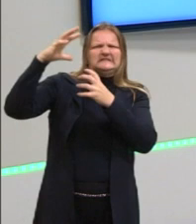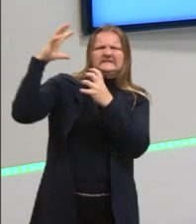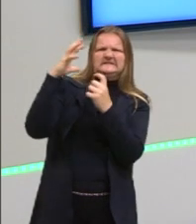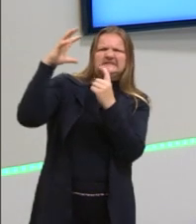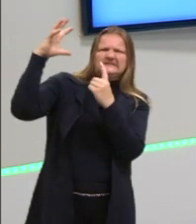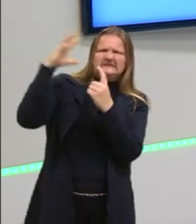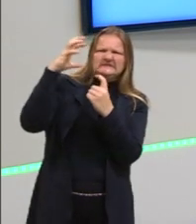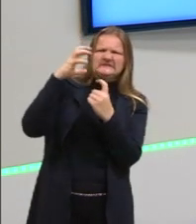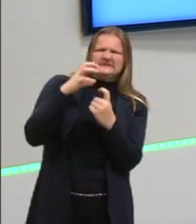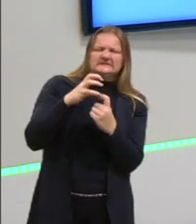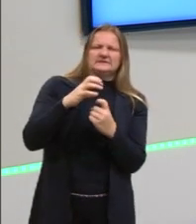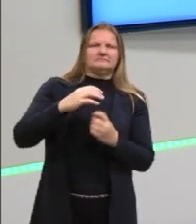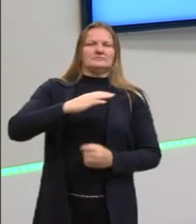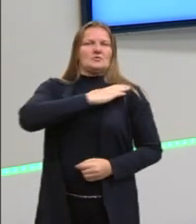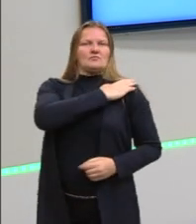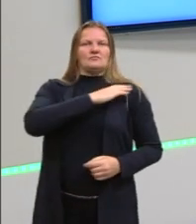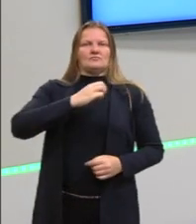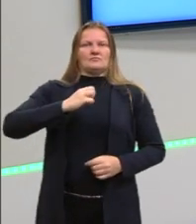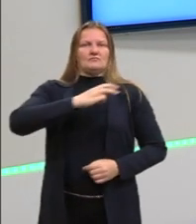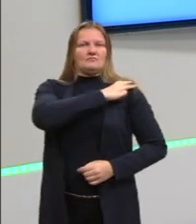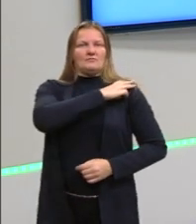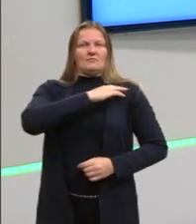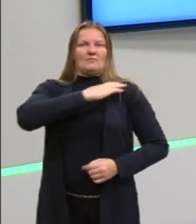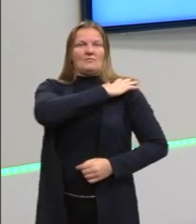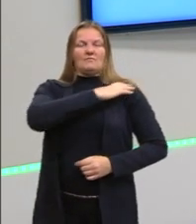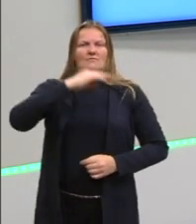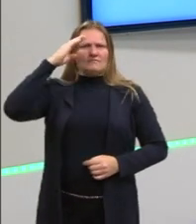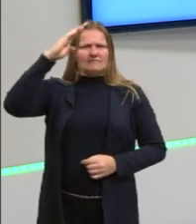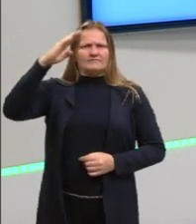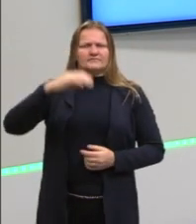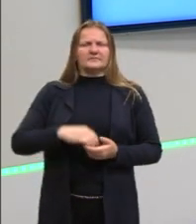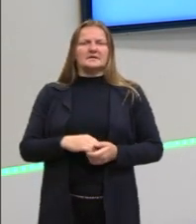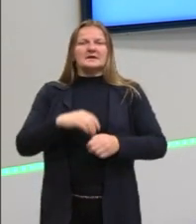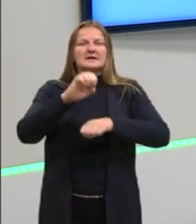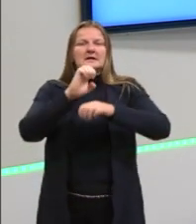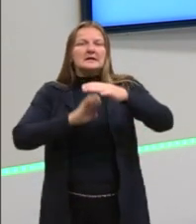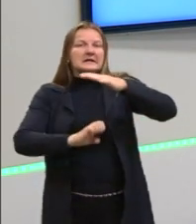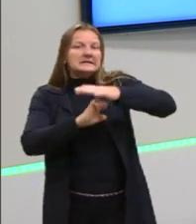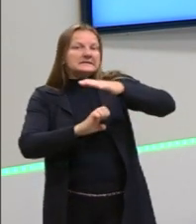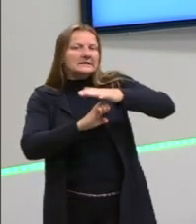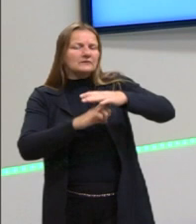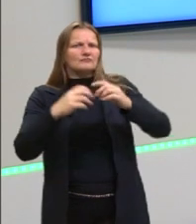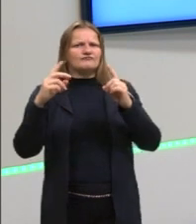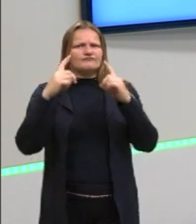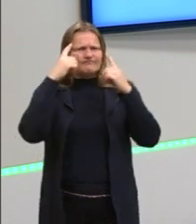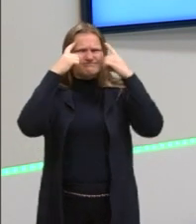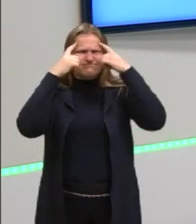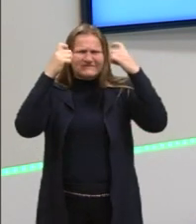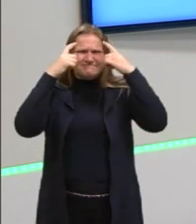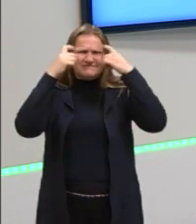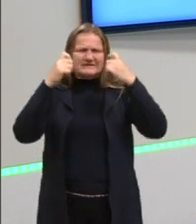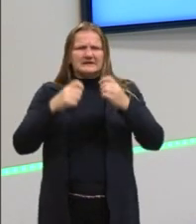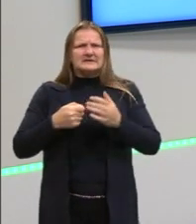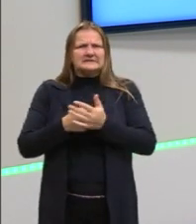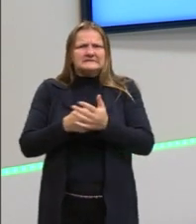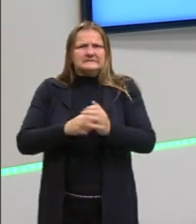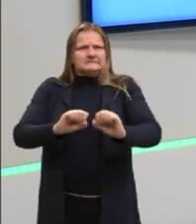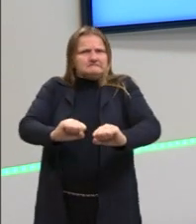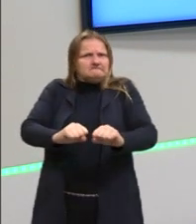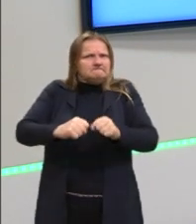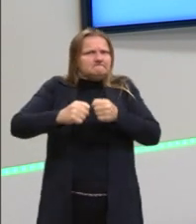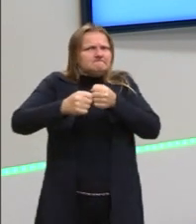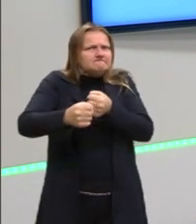contra a ditadura. E a gente não pode comparar a violência do Estado com a tentativa de resistência e a tentativa